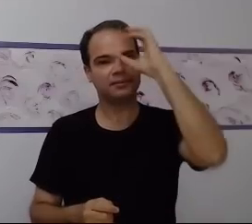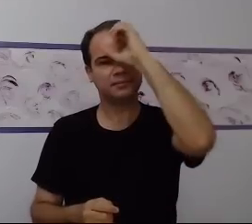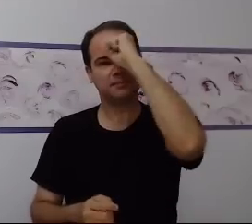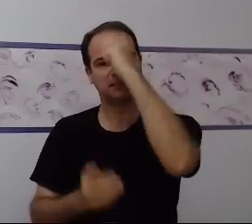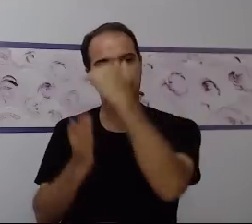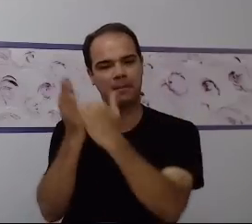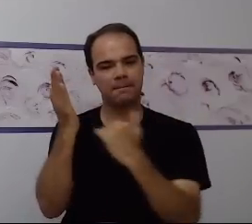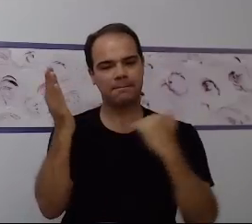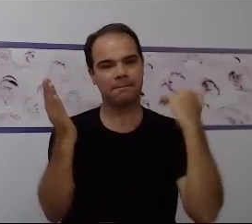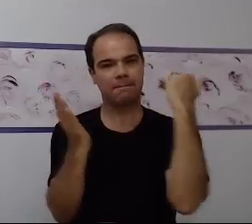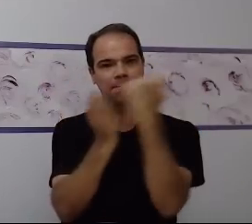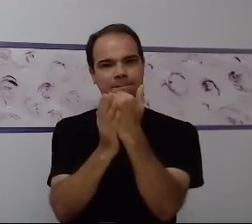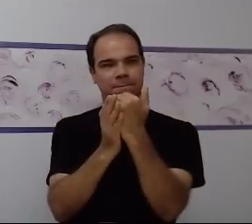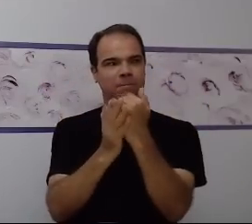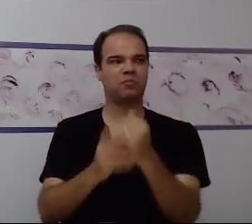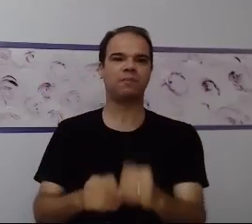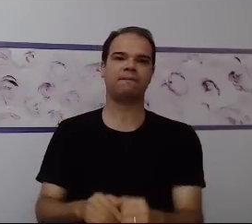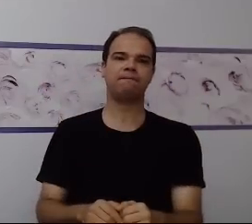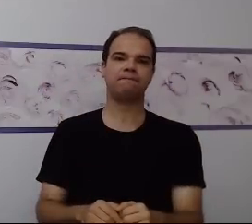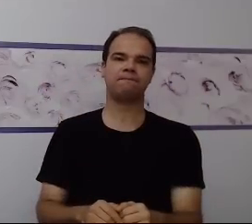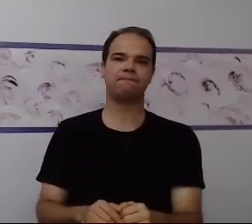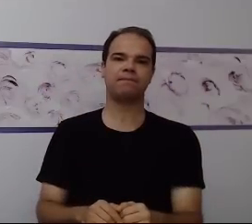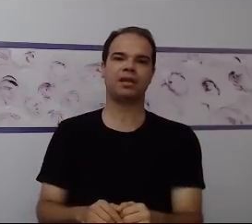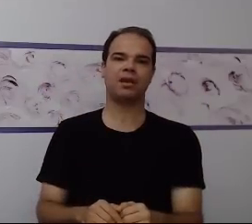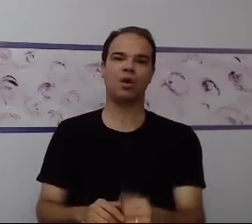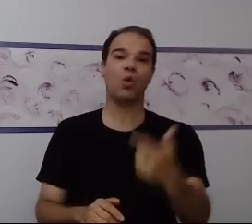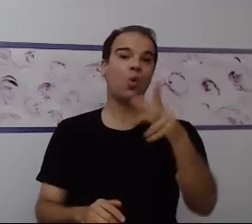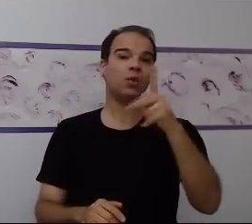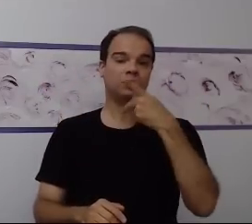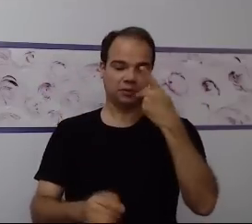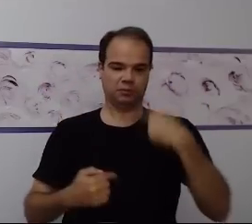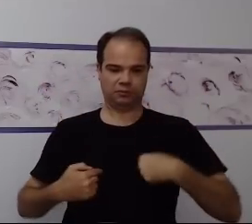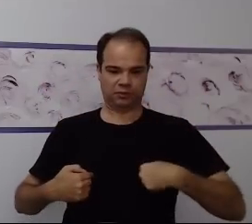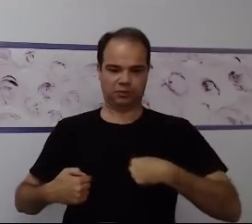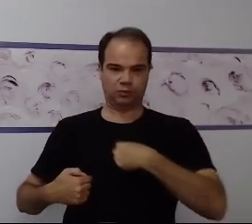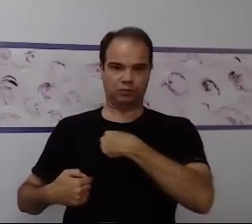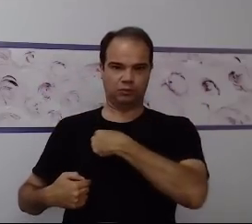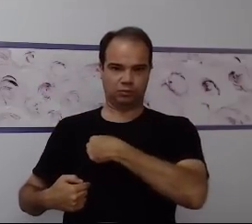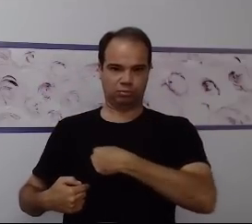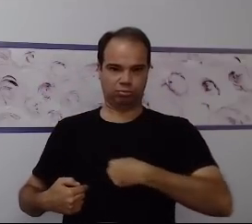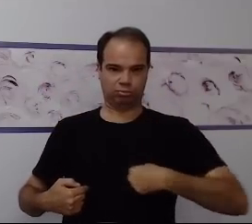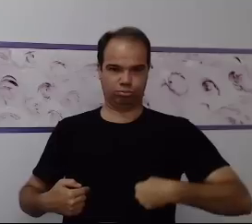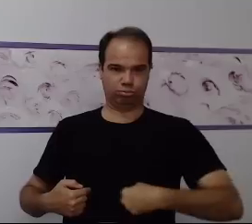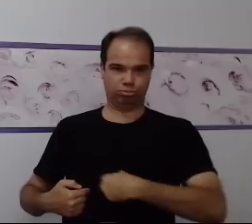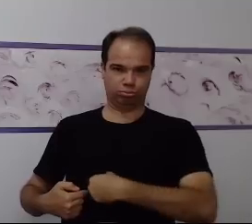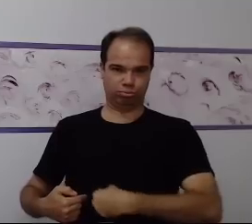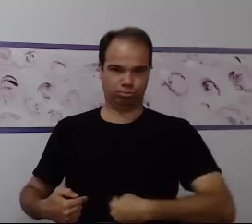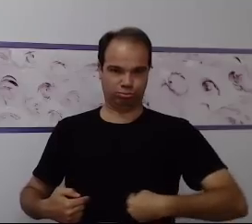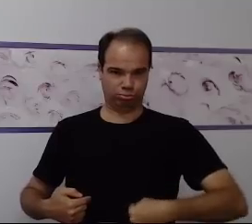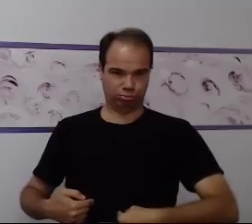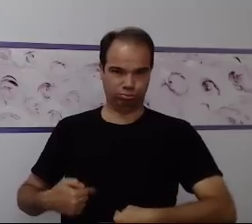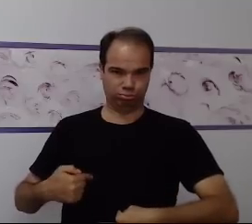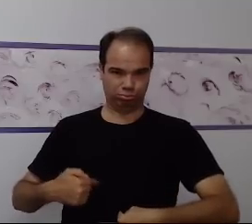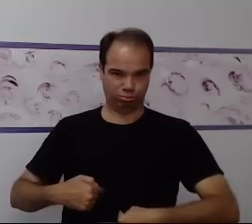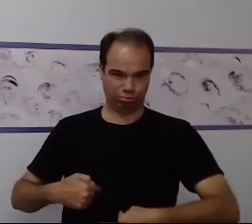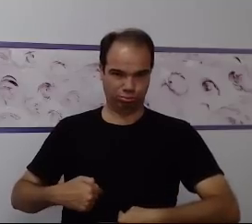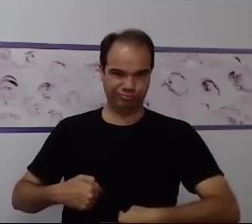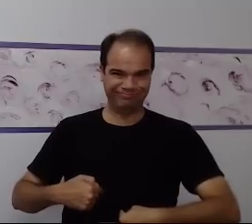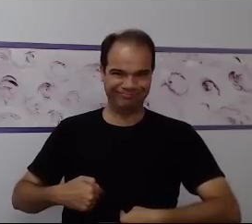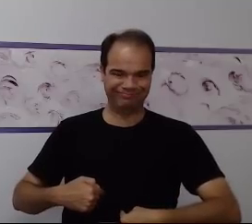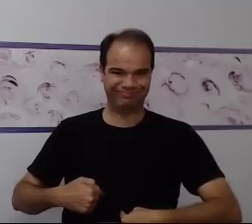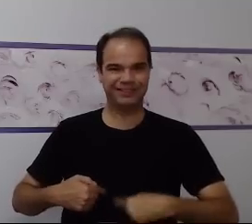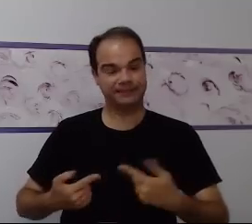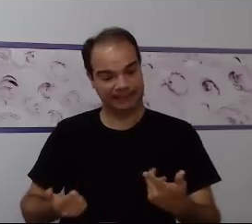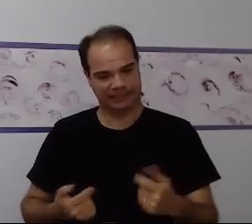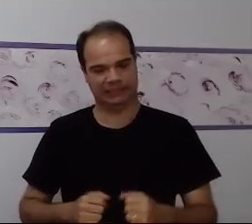Falar, por exemplo, sobre o sistema digestório. Gente, olha que coisa mais abstrata que a gente tem.